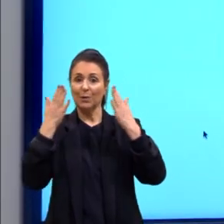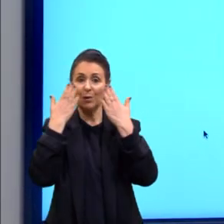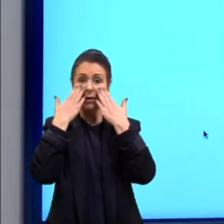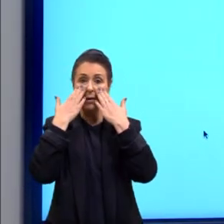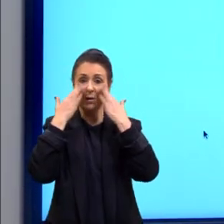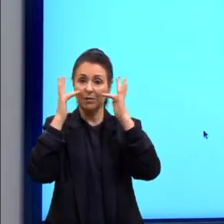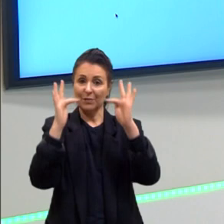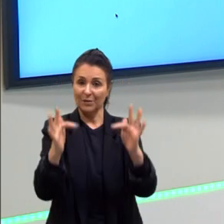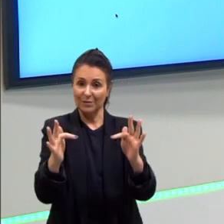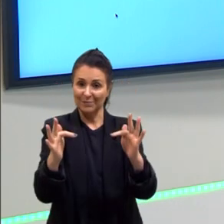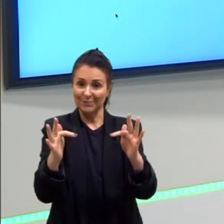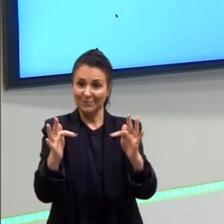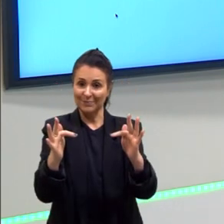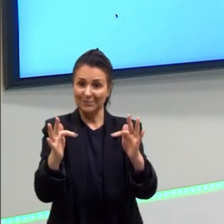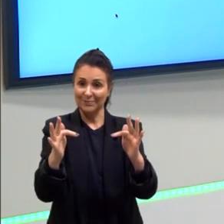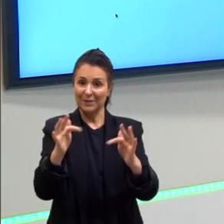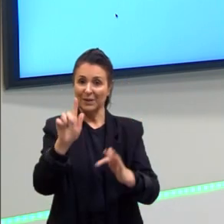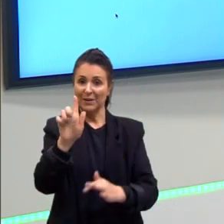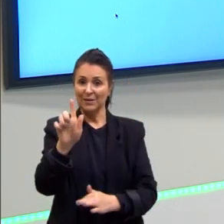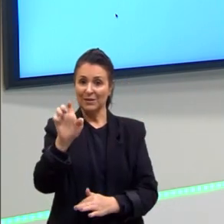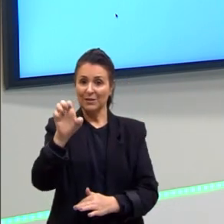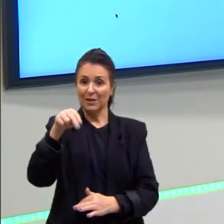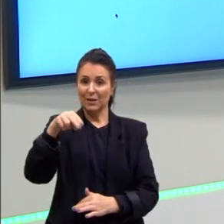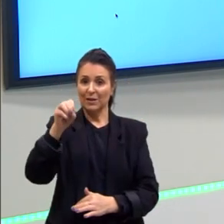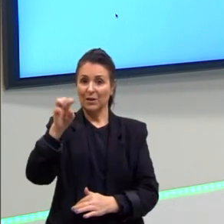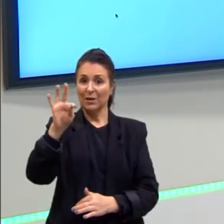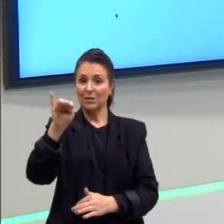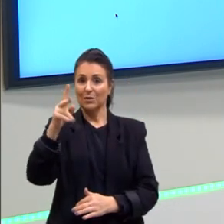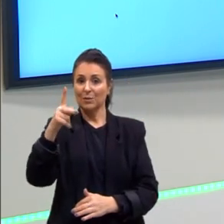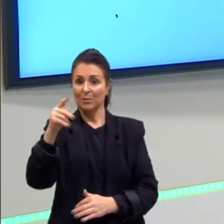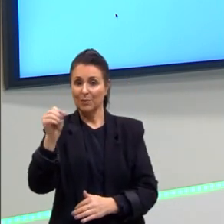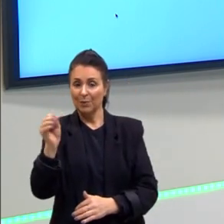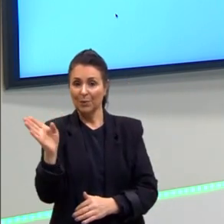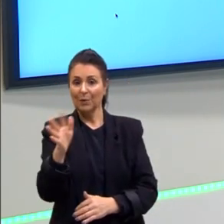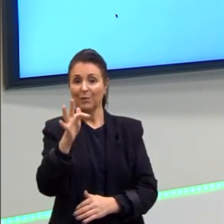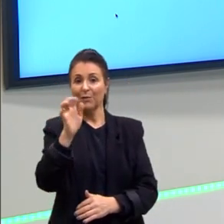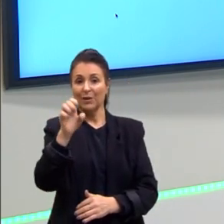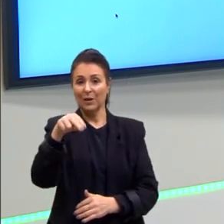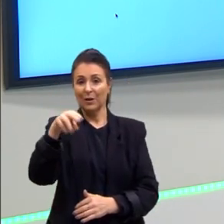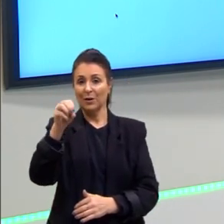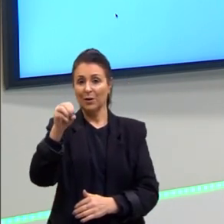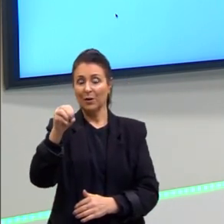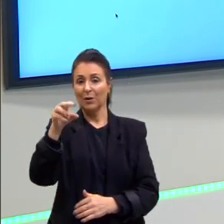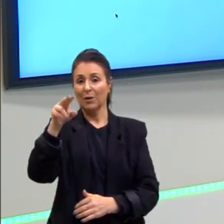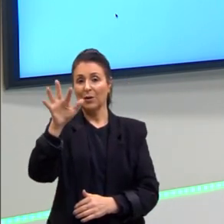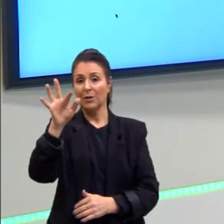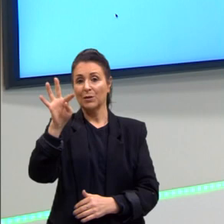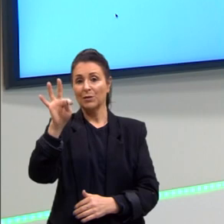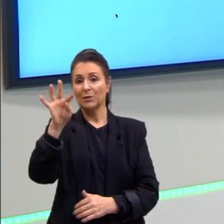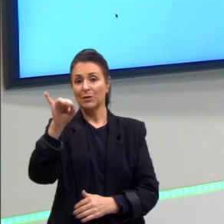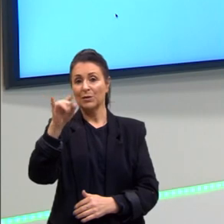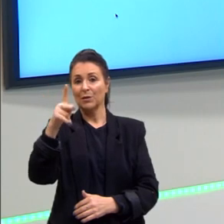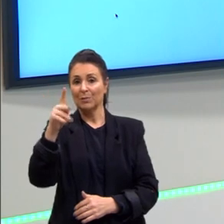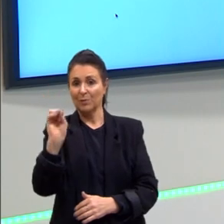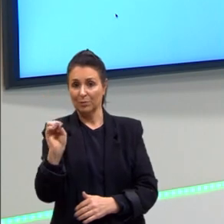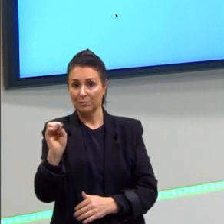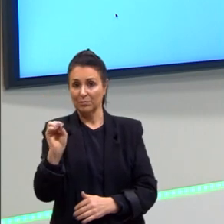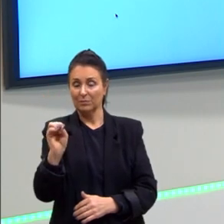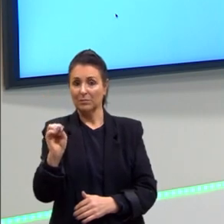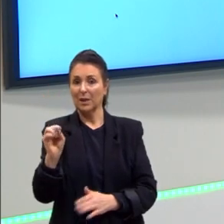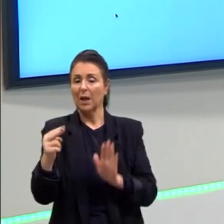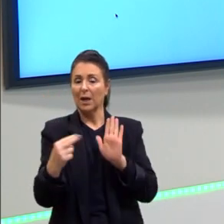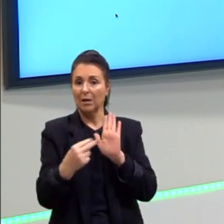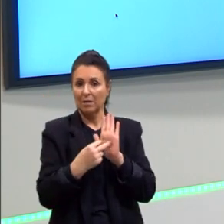gente? Estão conseguindo entender? Estão conseguindo me fazer clara? Dá uma respiradinha, absorve a informação